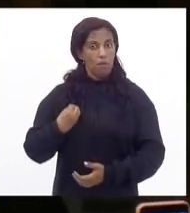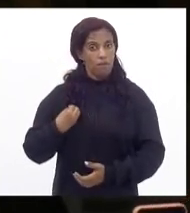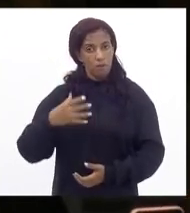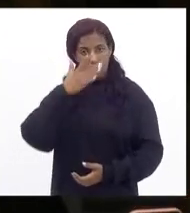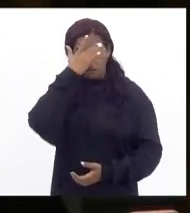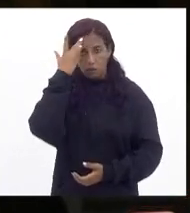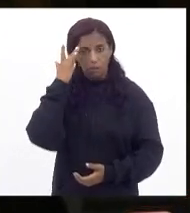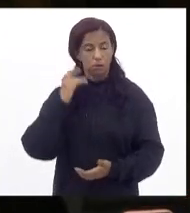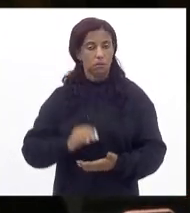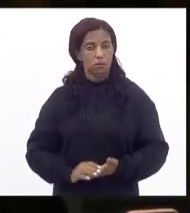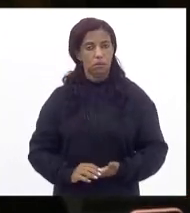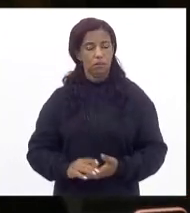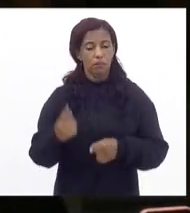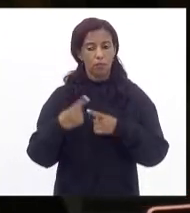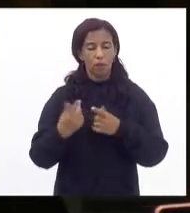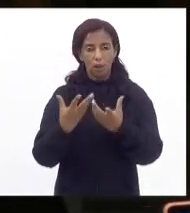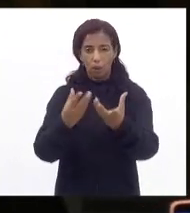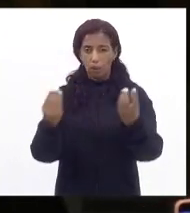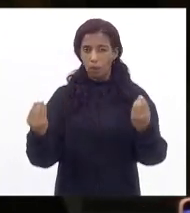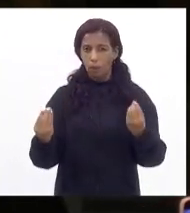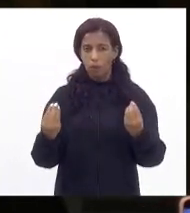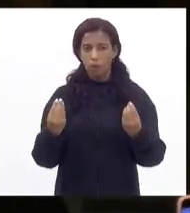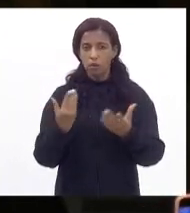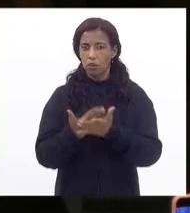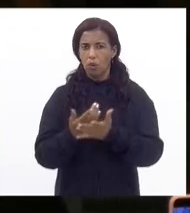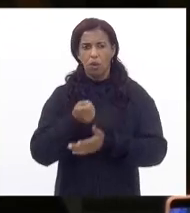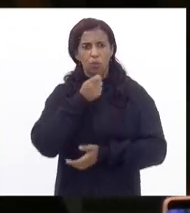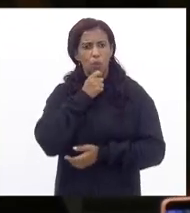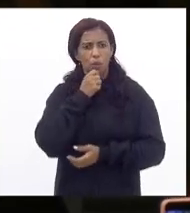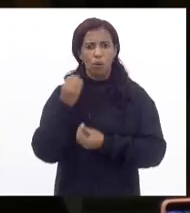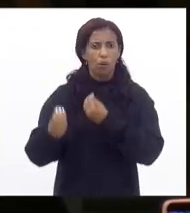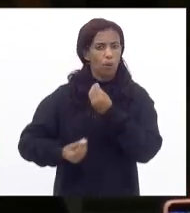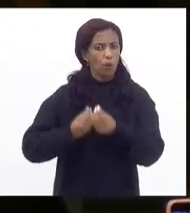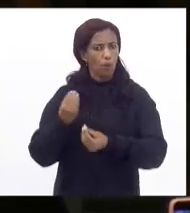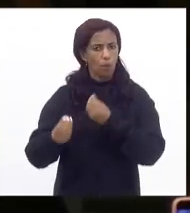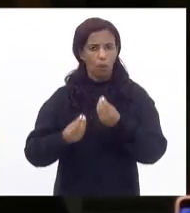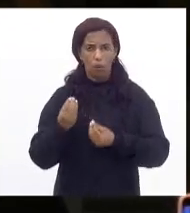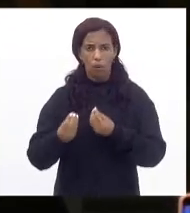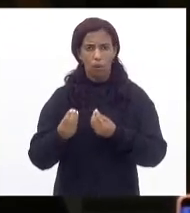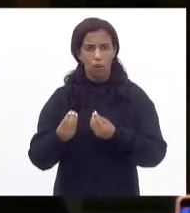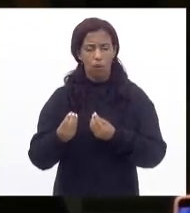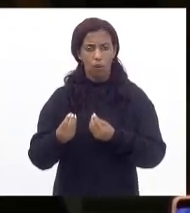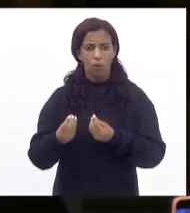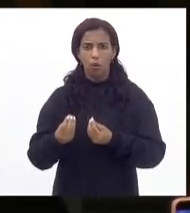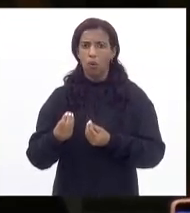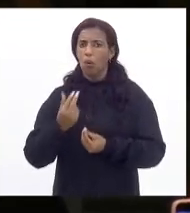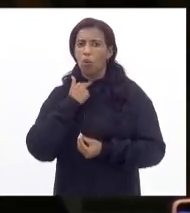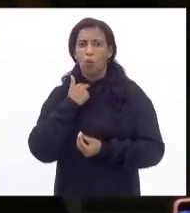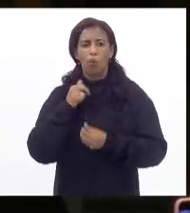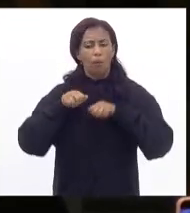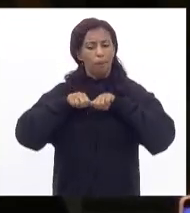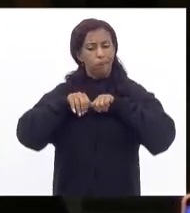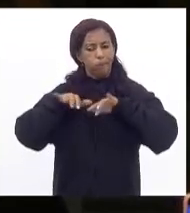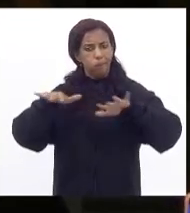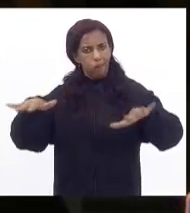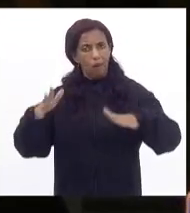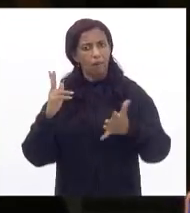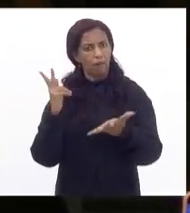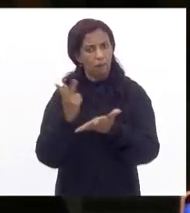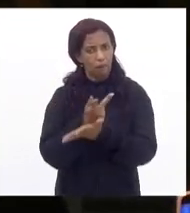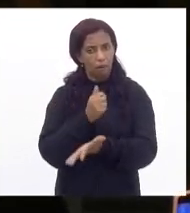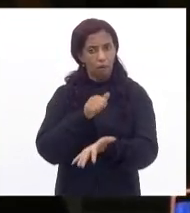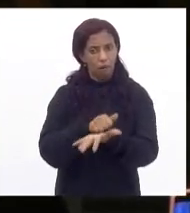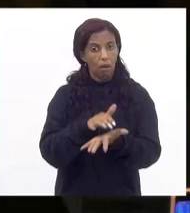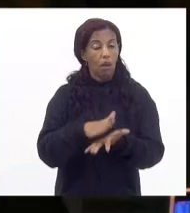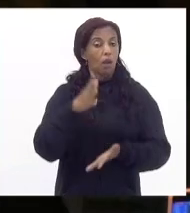porque muitas escolas não tem condições e vão estar vulneráveis a novos surtos eu quero dizer as